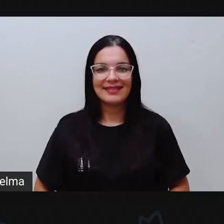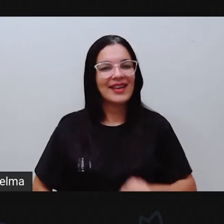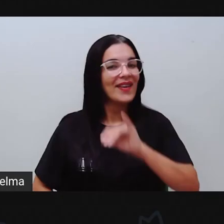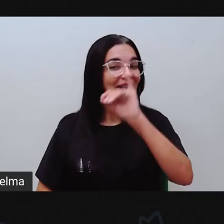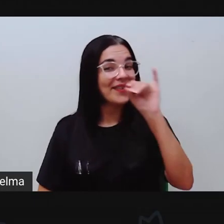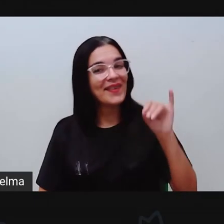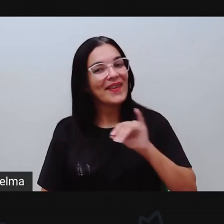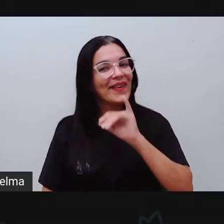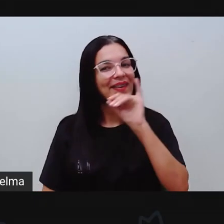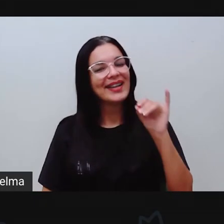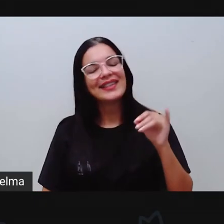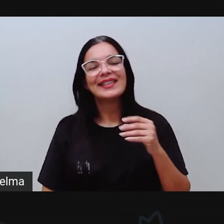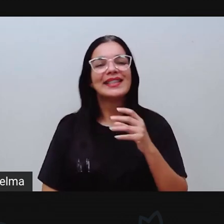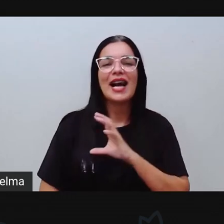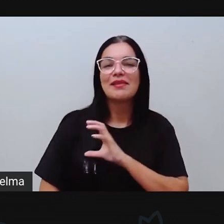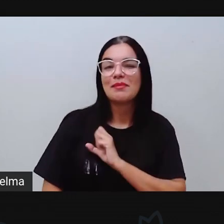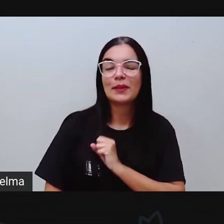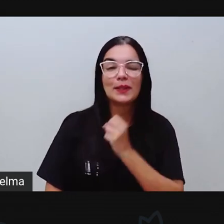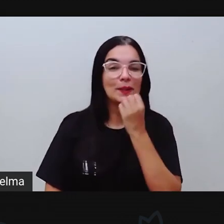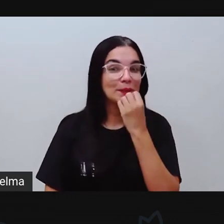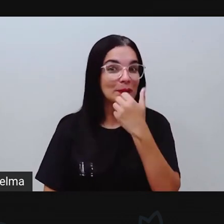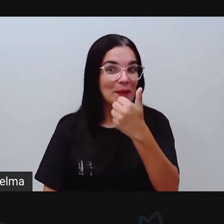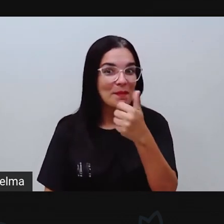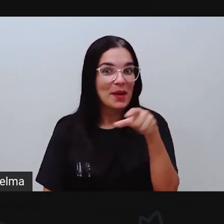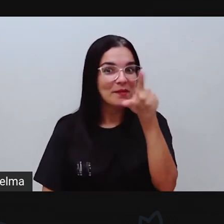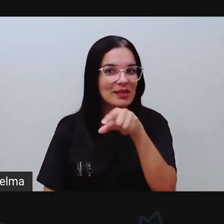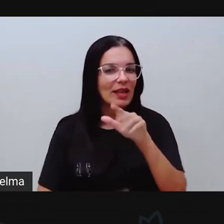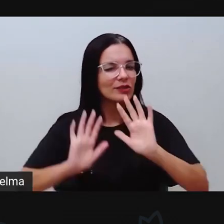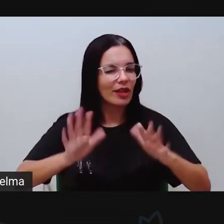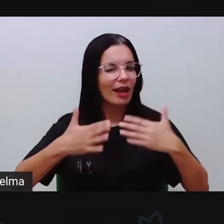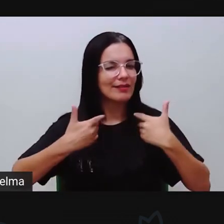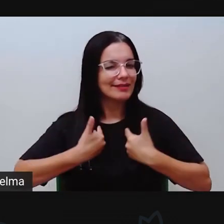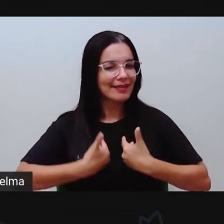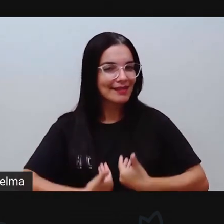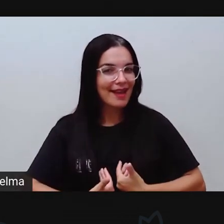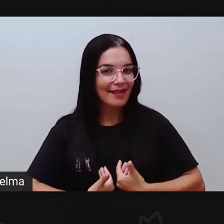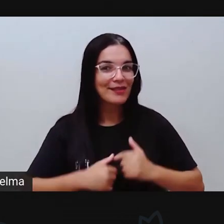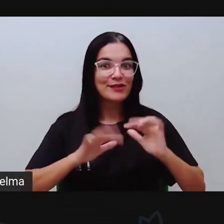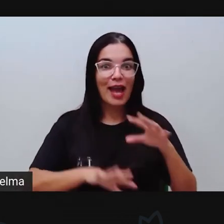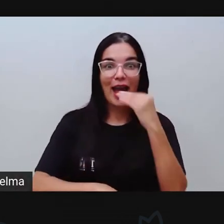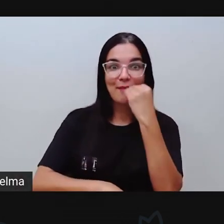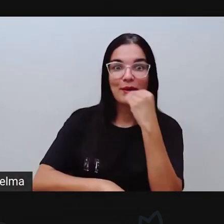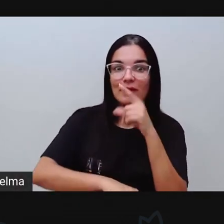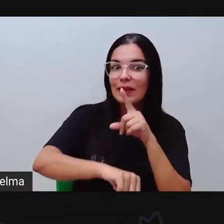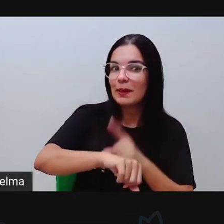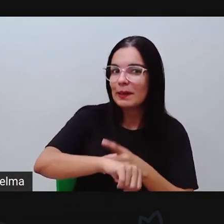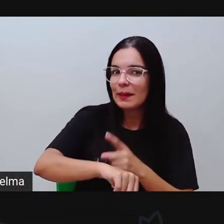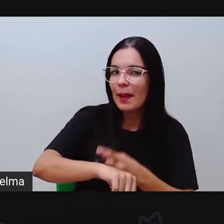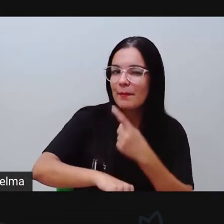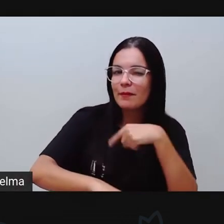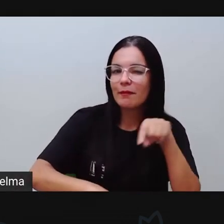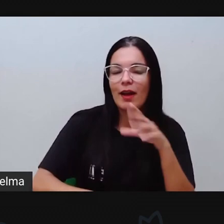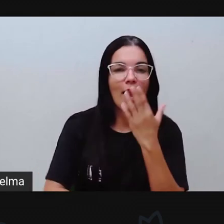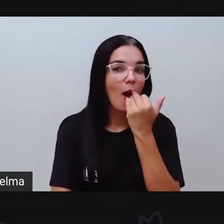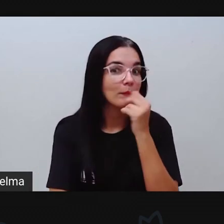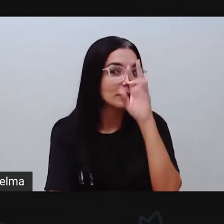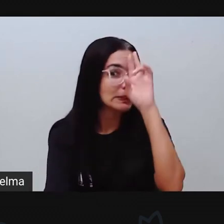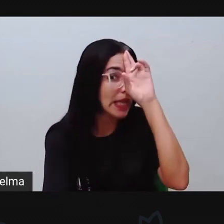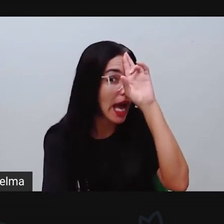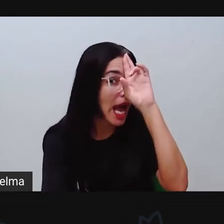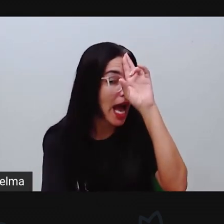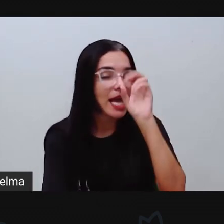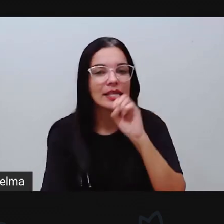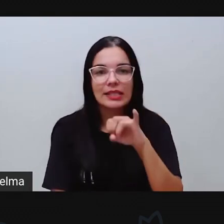Olá, amores! E aí, tudo bem com vocês descansados? Já aproveitaram já esse tempinho para almoçar, quem não